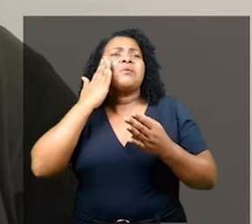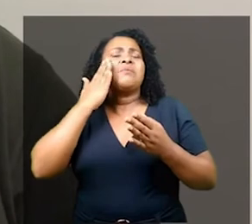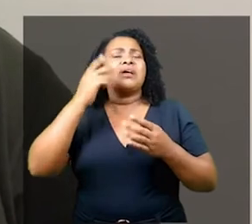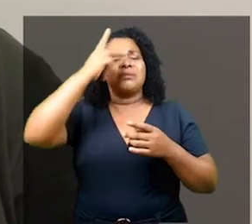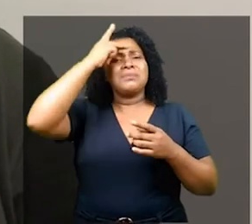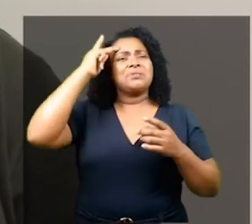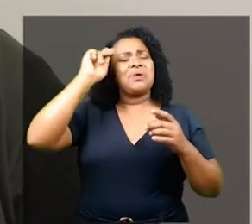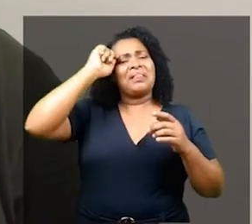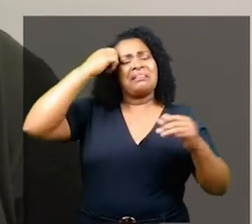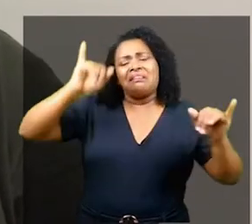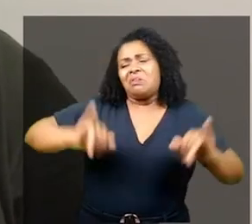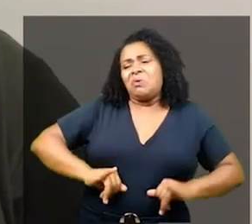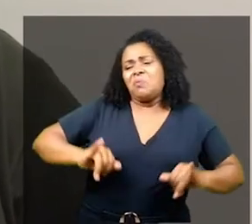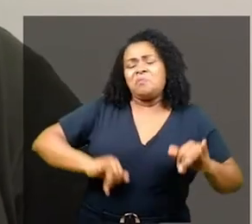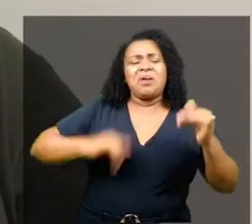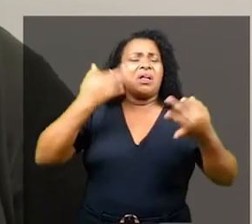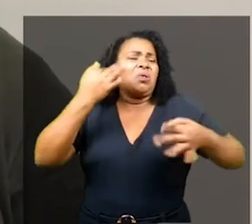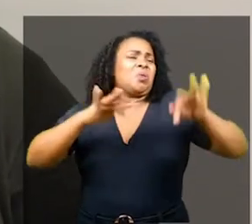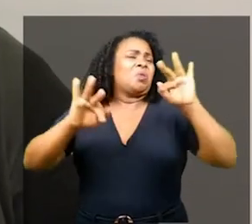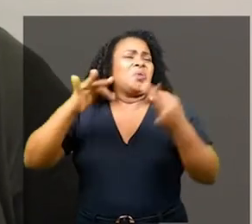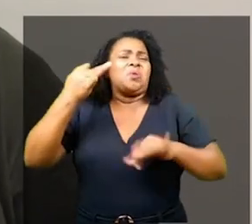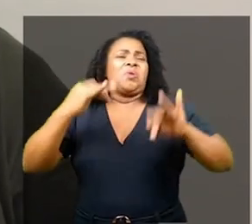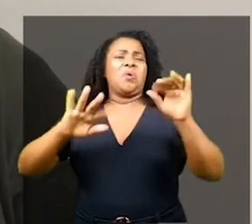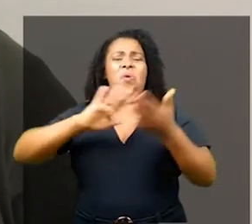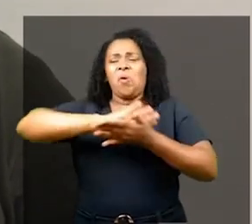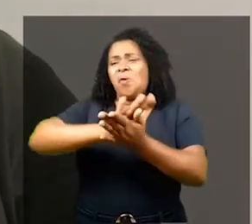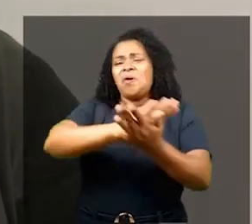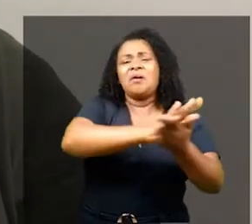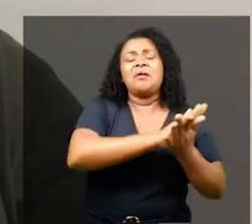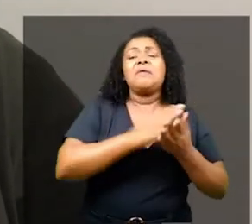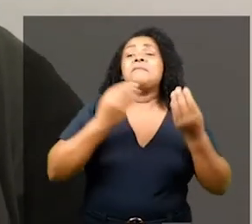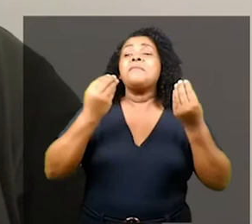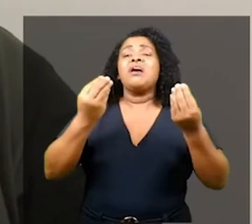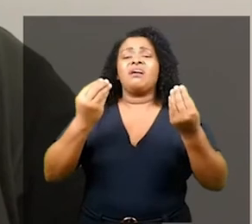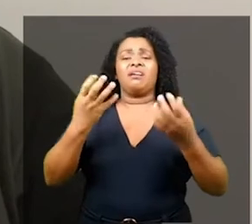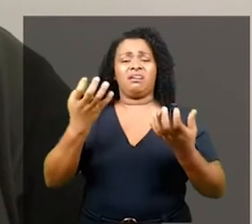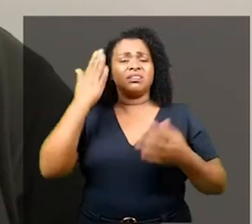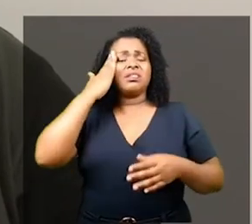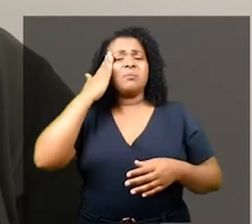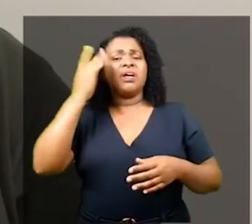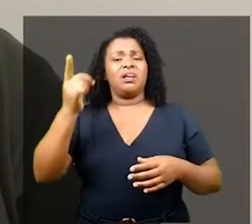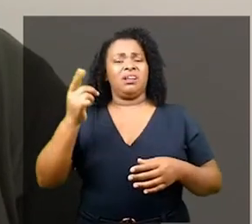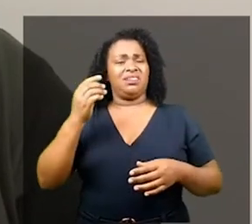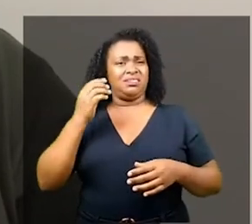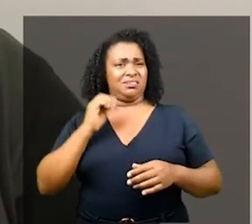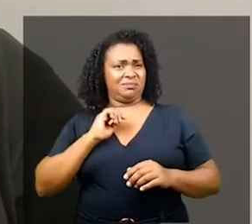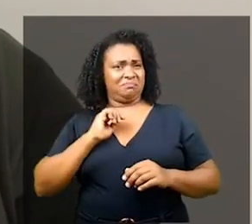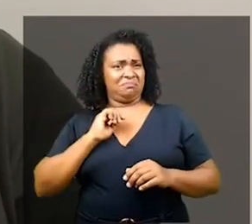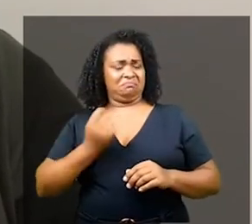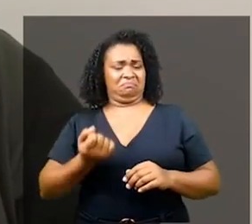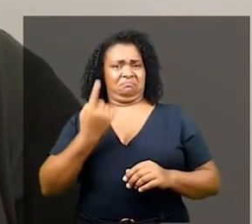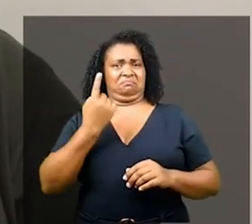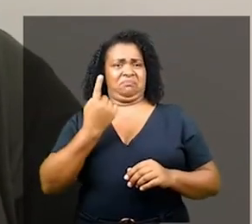as dores de quem é tratada por eles próprios e seus sistemas como categorias inferiores de ser